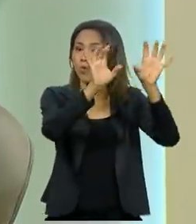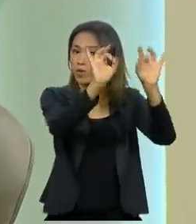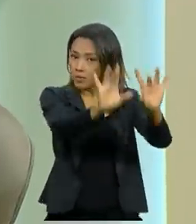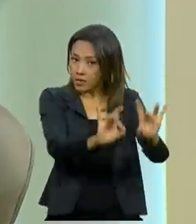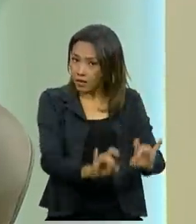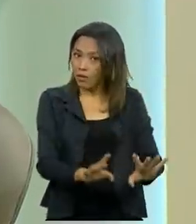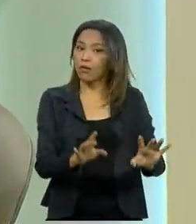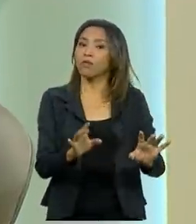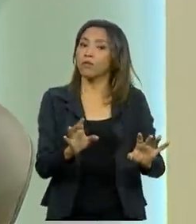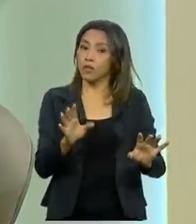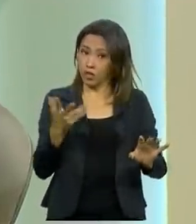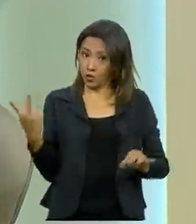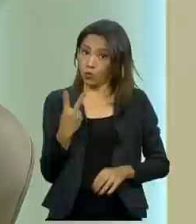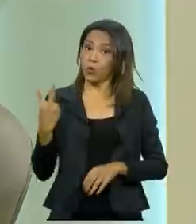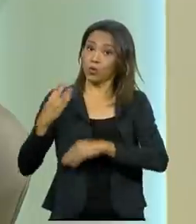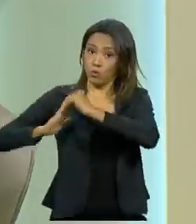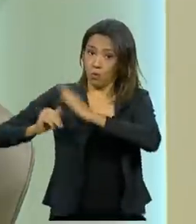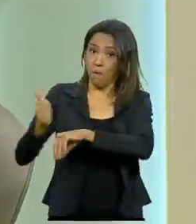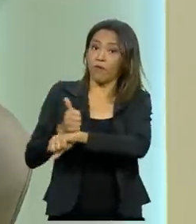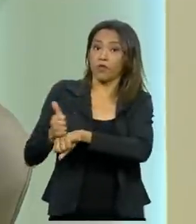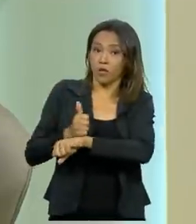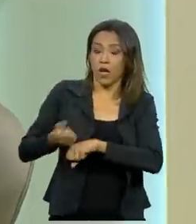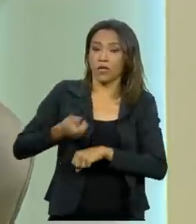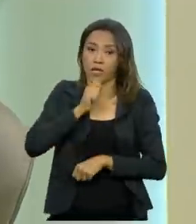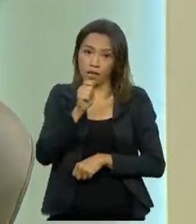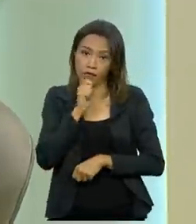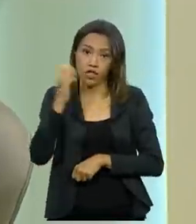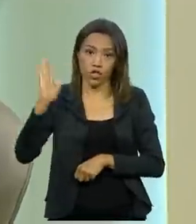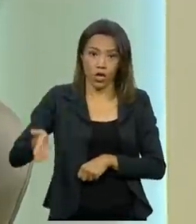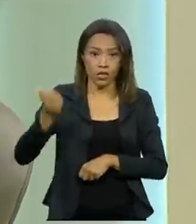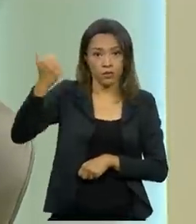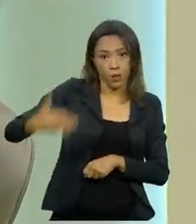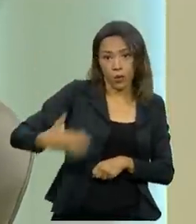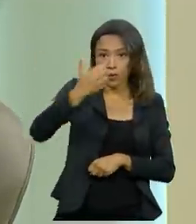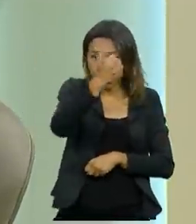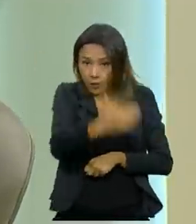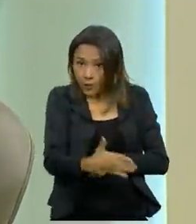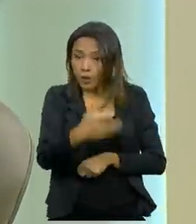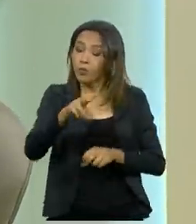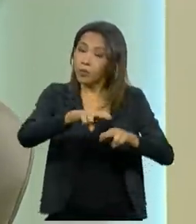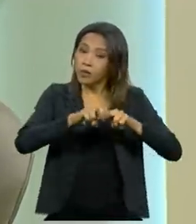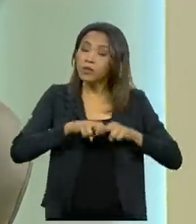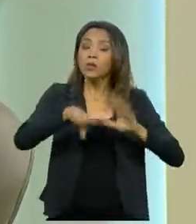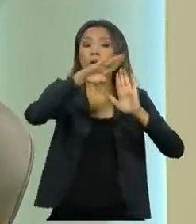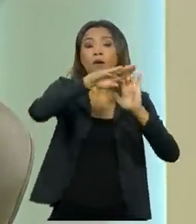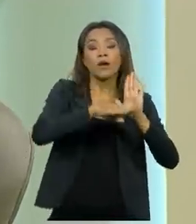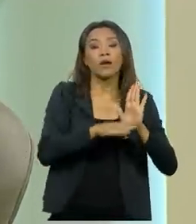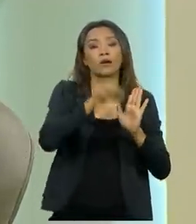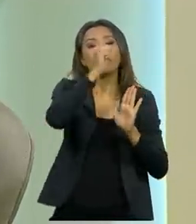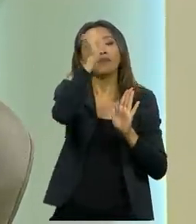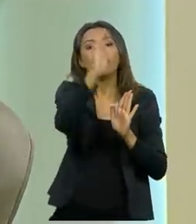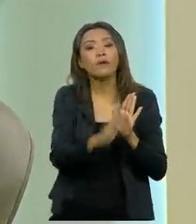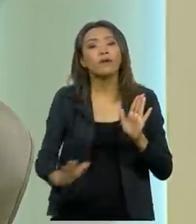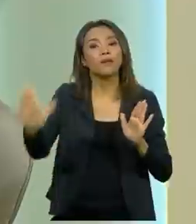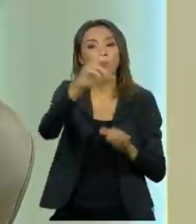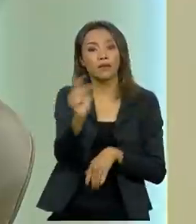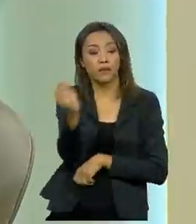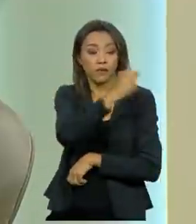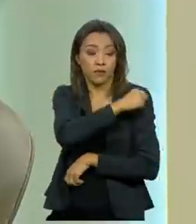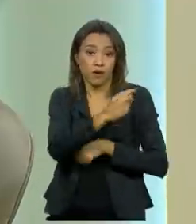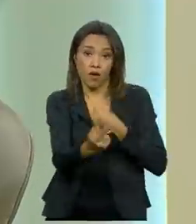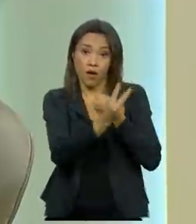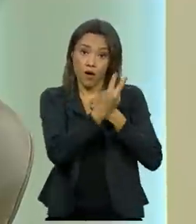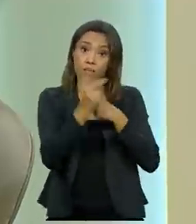os especialistas aqui falaram, e é por isso que o Programa Nacional de Imunização, que é apoiado por